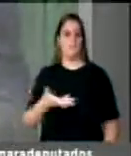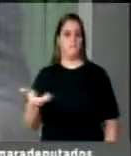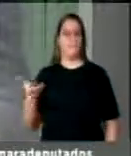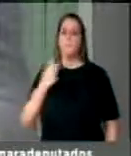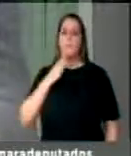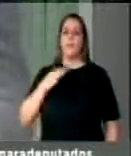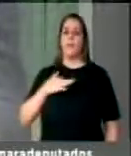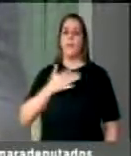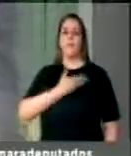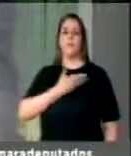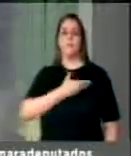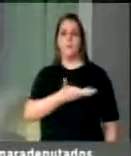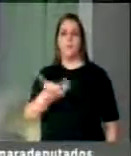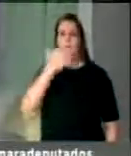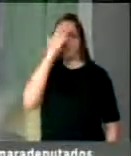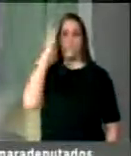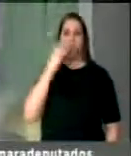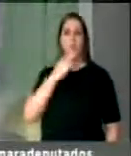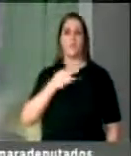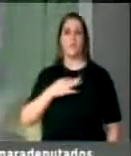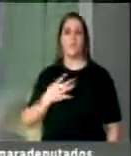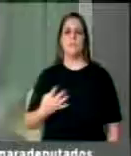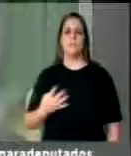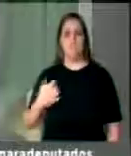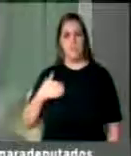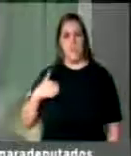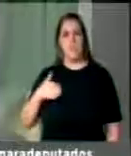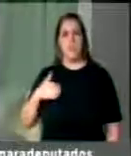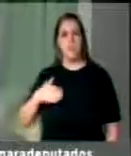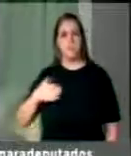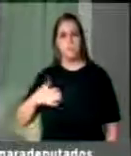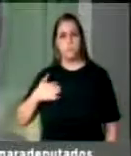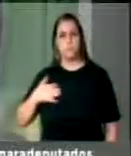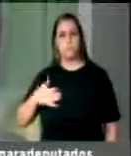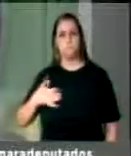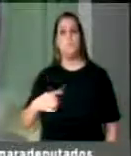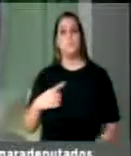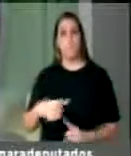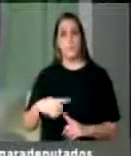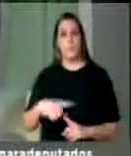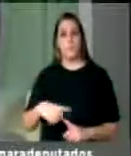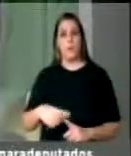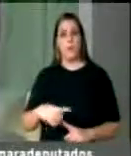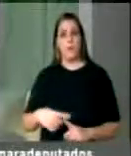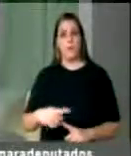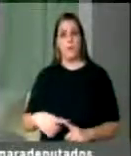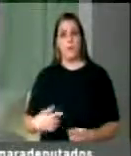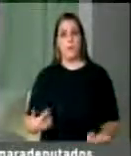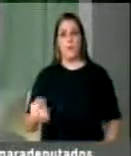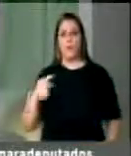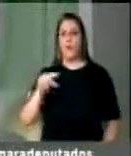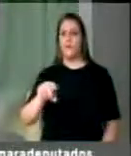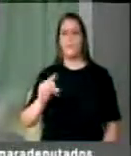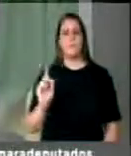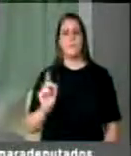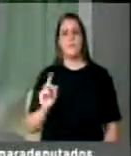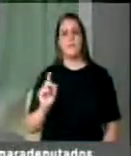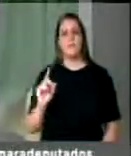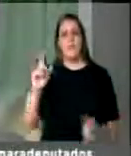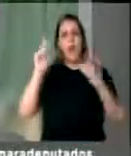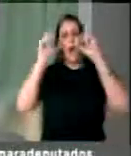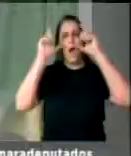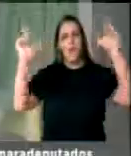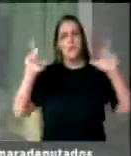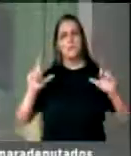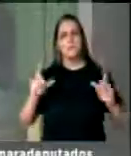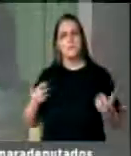pares. A minha reação foi por conta de vossa excelência não ter tido a mesma atenção e